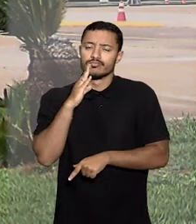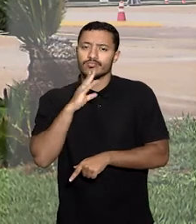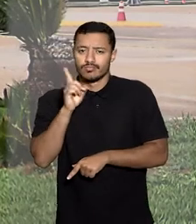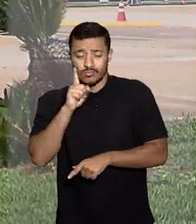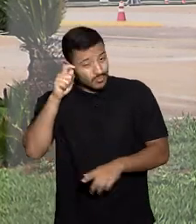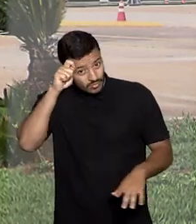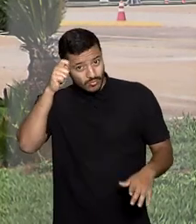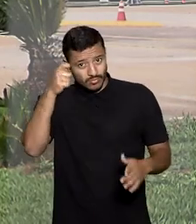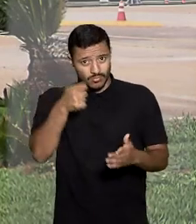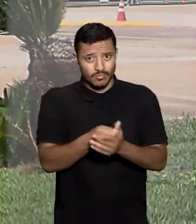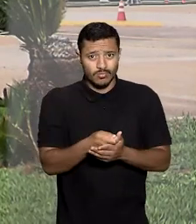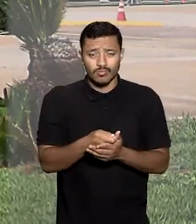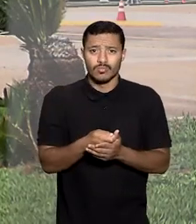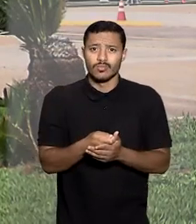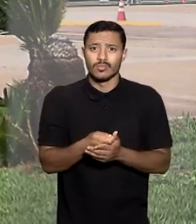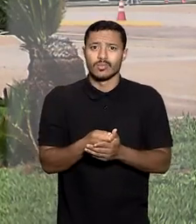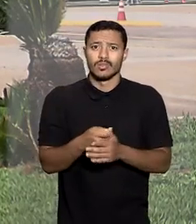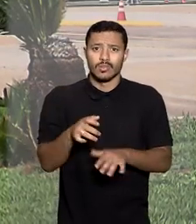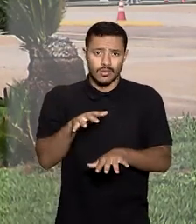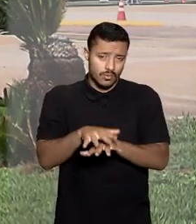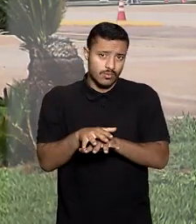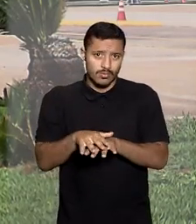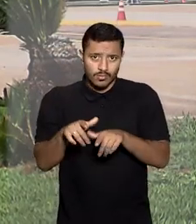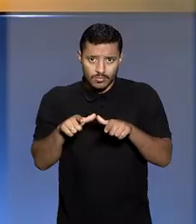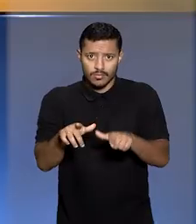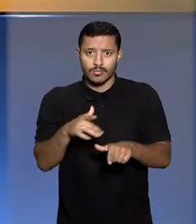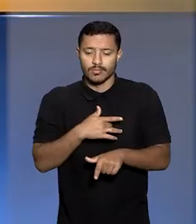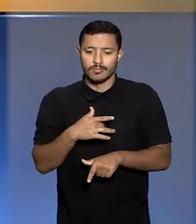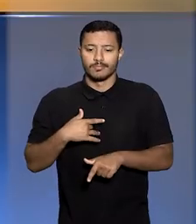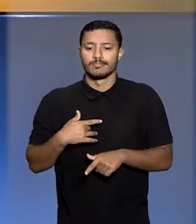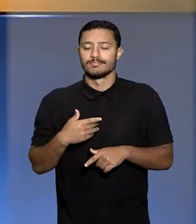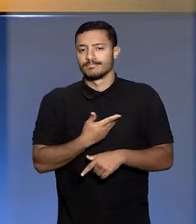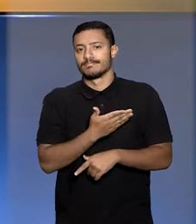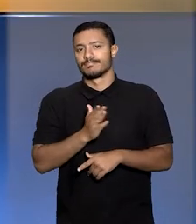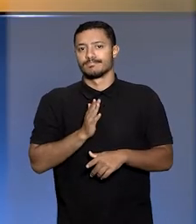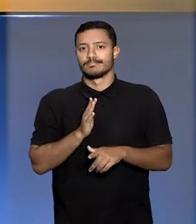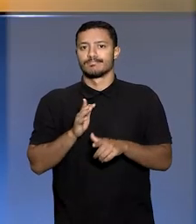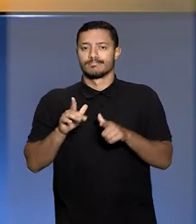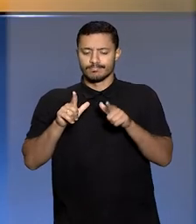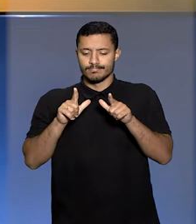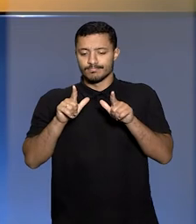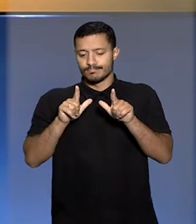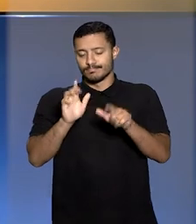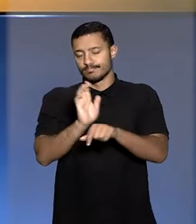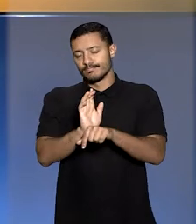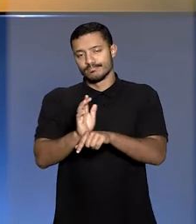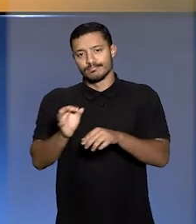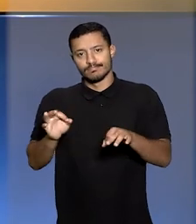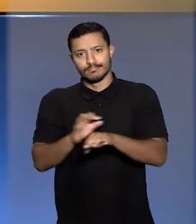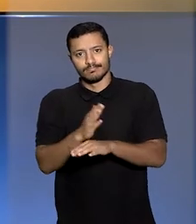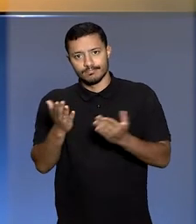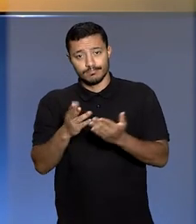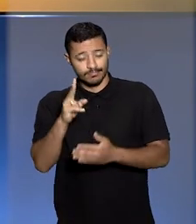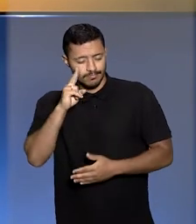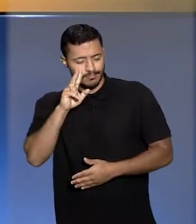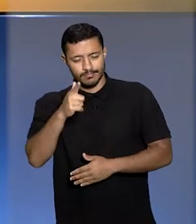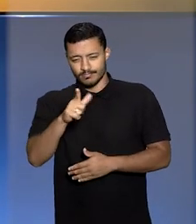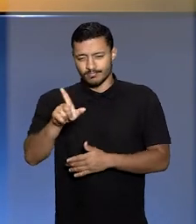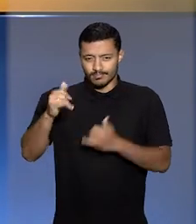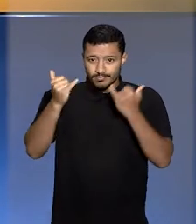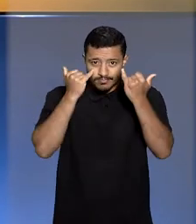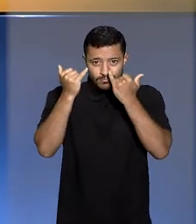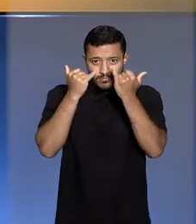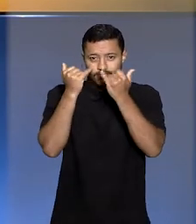não obrigatoriedade da cobertura pelo plano de saúde. E o nosso programa fica por aqui. Você confere outras